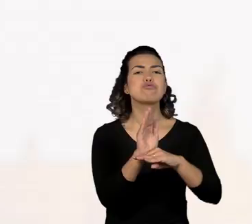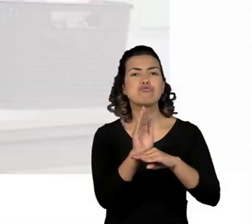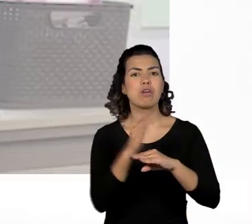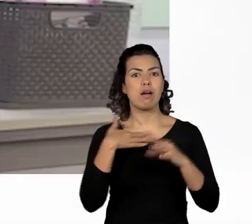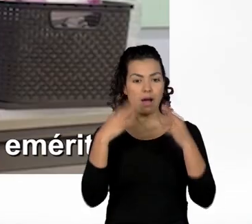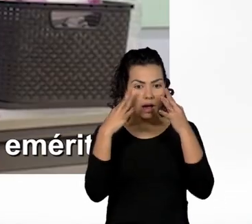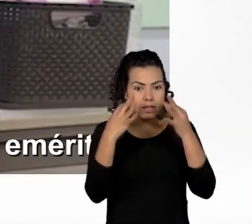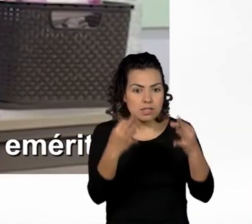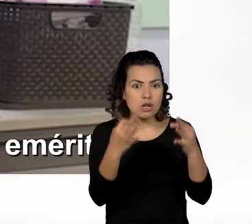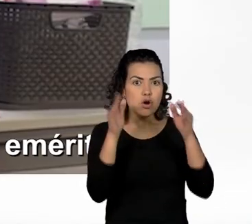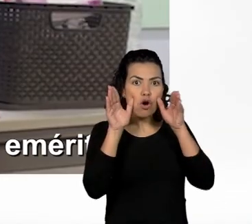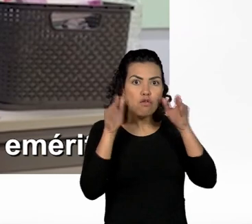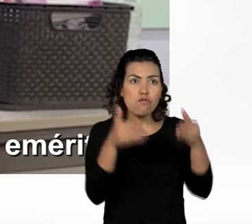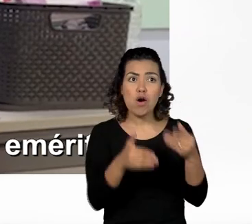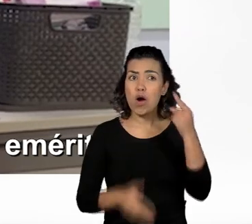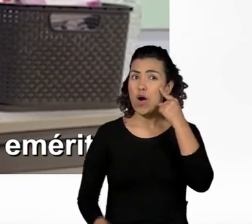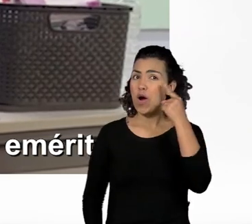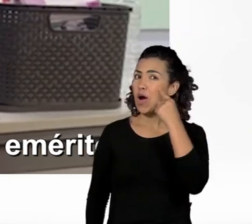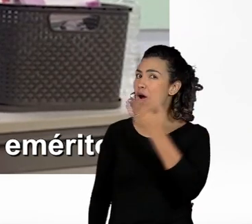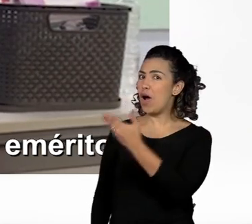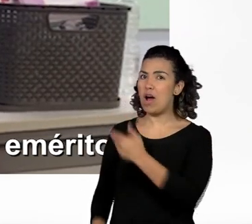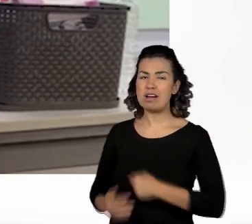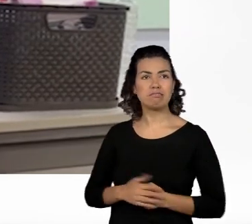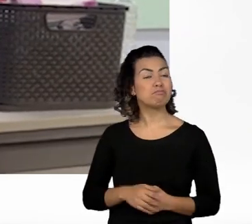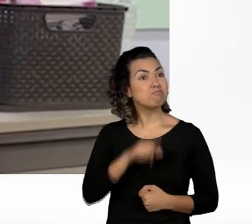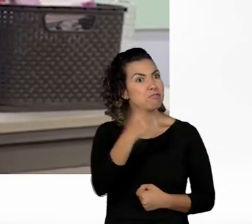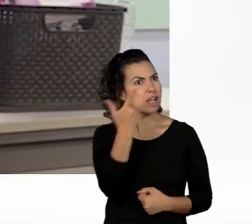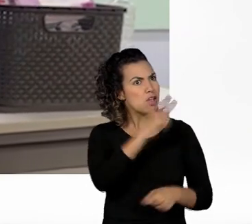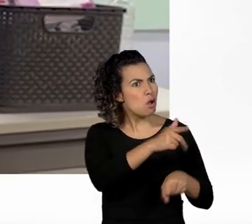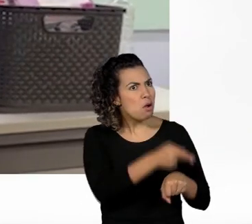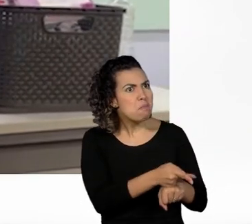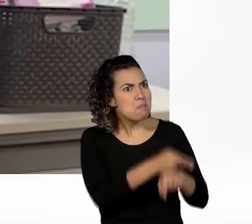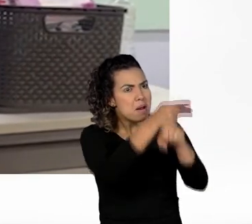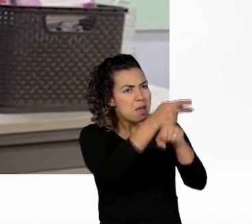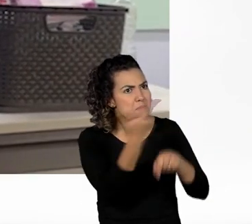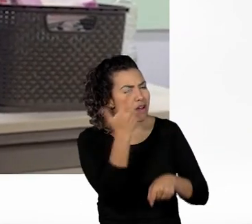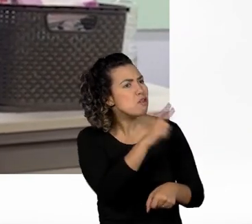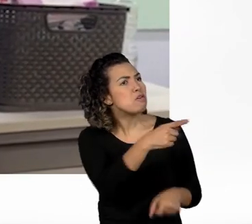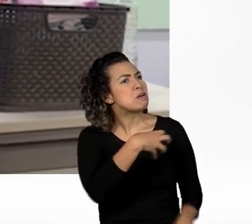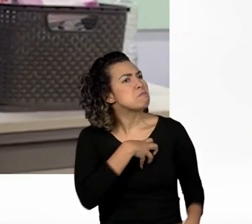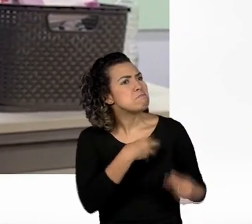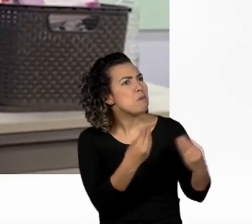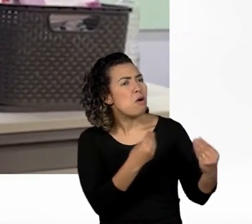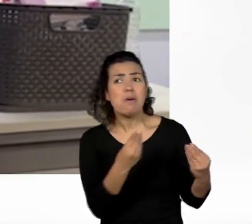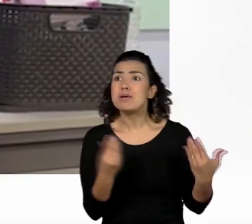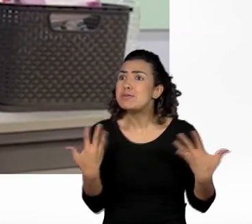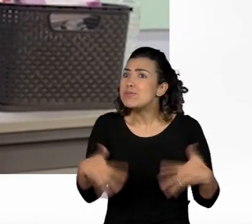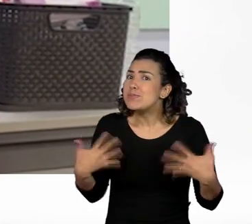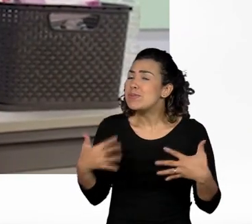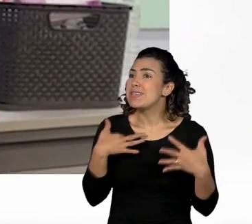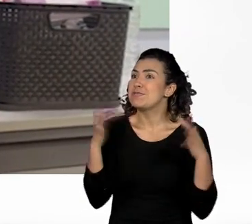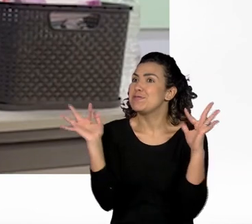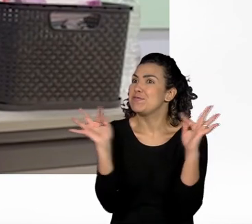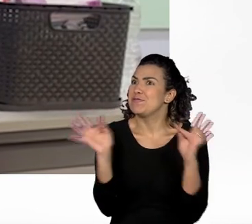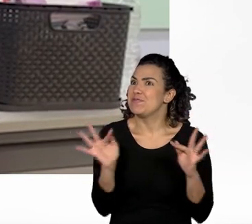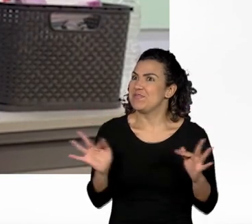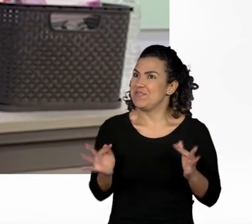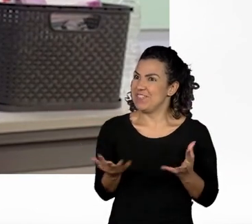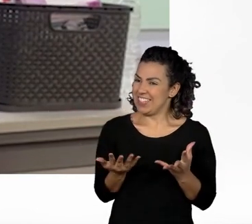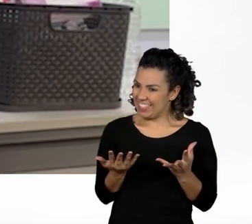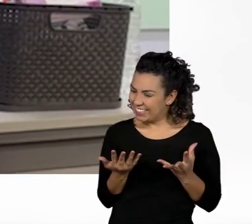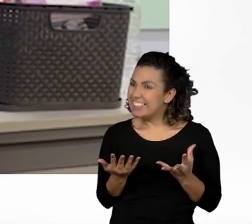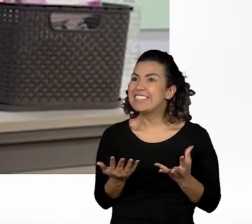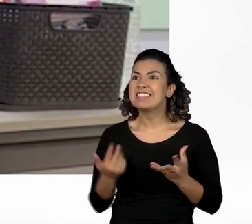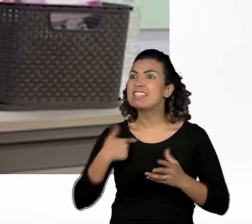principal. Como é esse premiado da lista? Quietinho, eu fiquei muito feliz. Eu já vi esse premio quietinho em